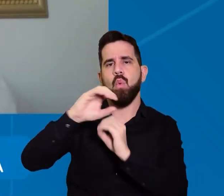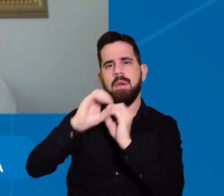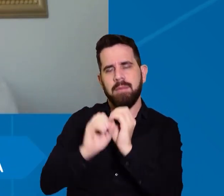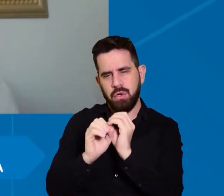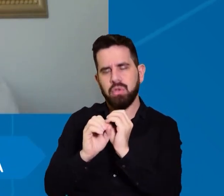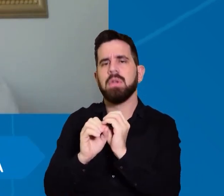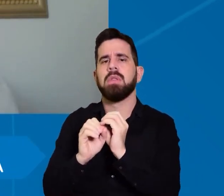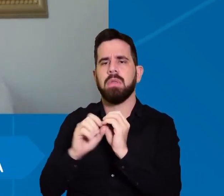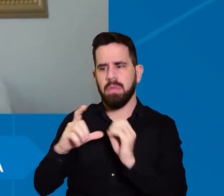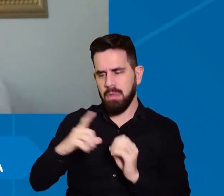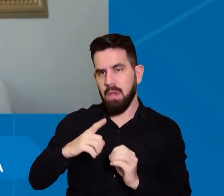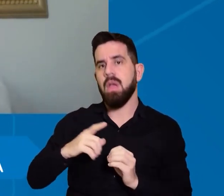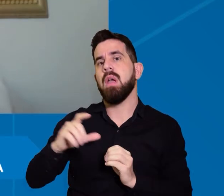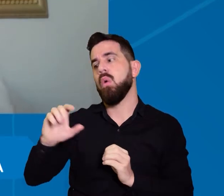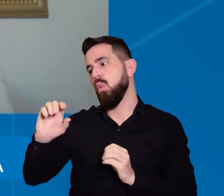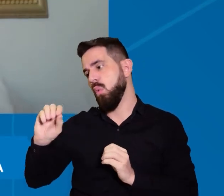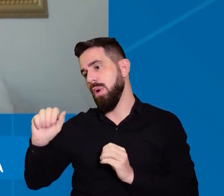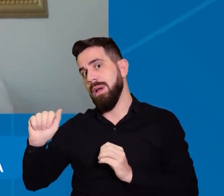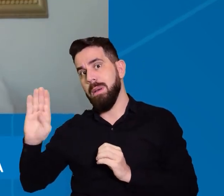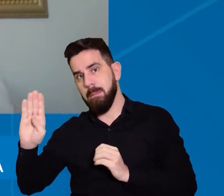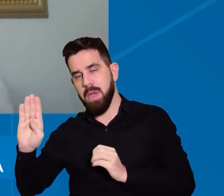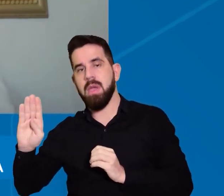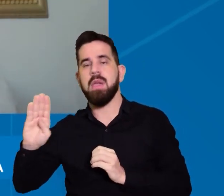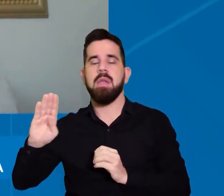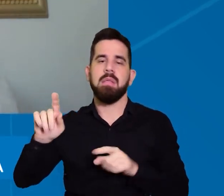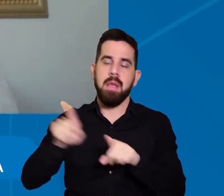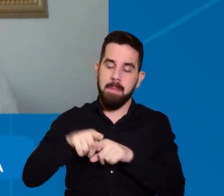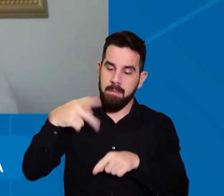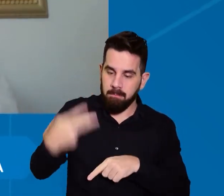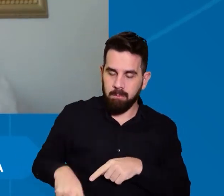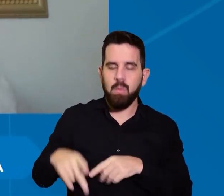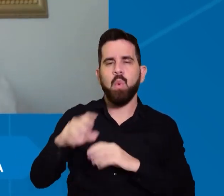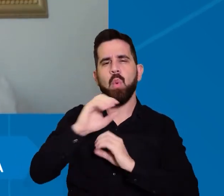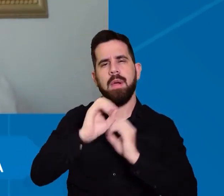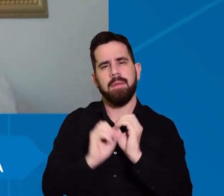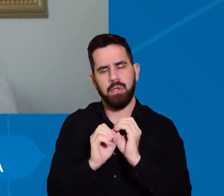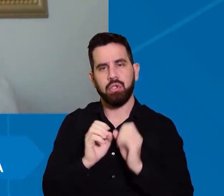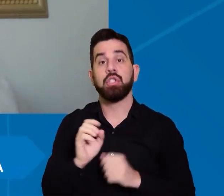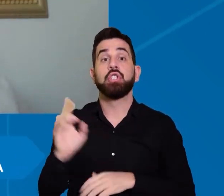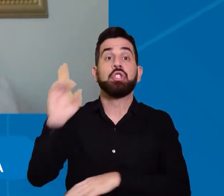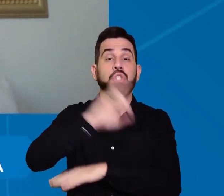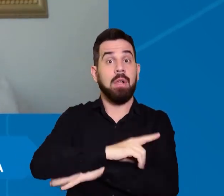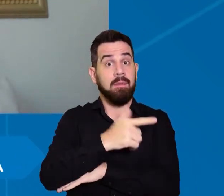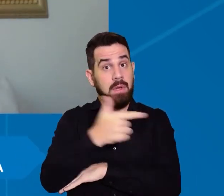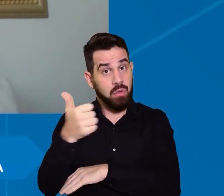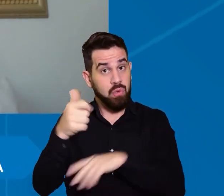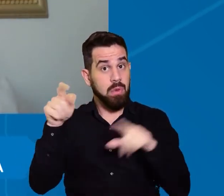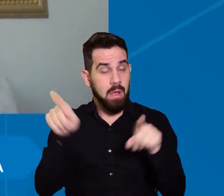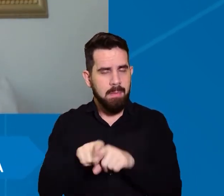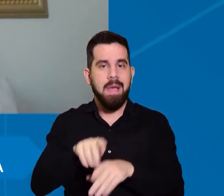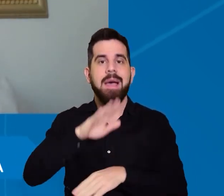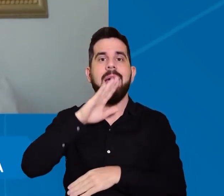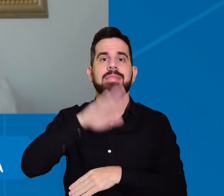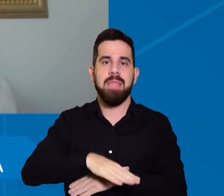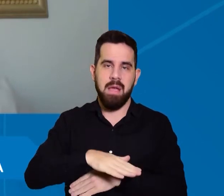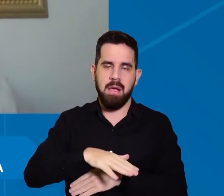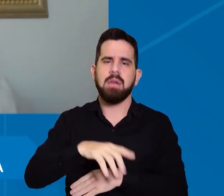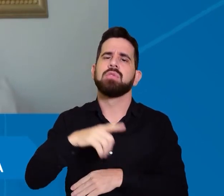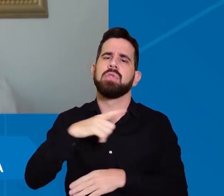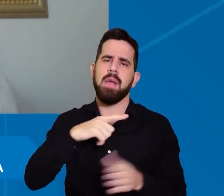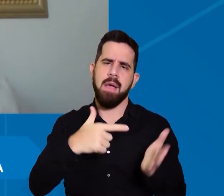né, nós teremos pessoas da OAB e da UFG. No dia 21, também, nós teremos, na parte da tarde, a